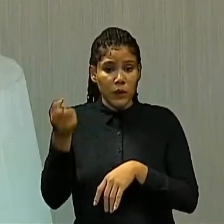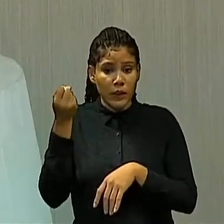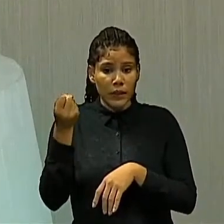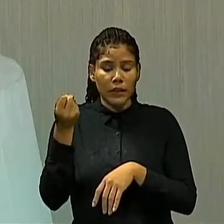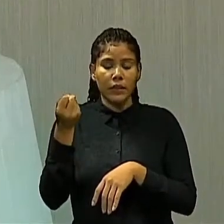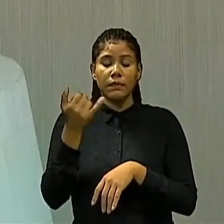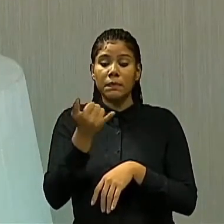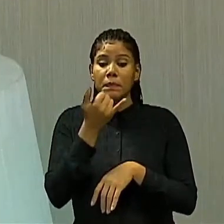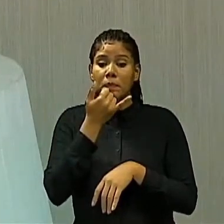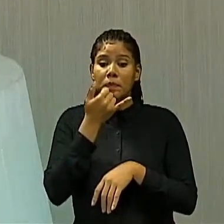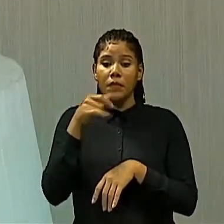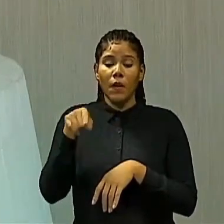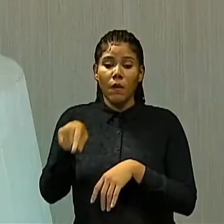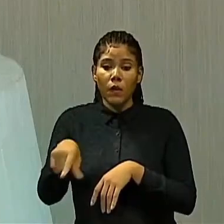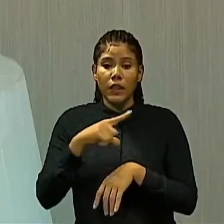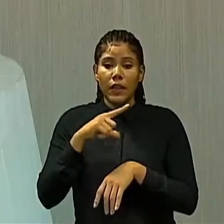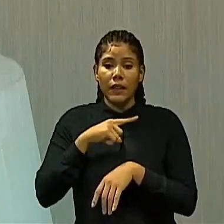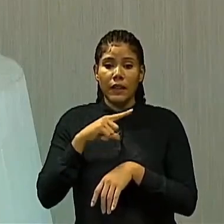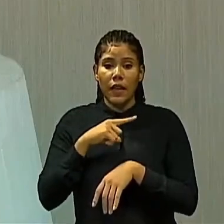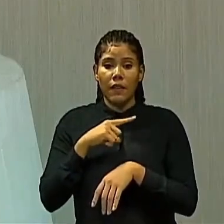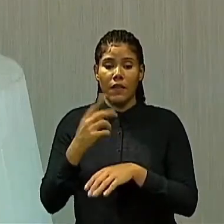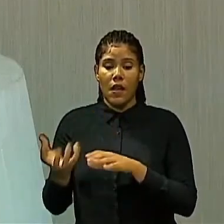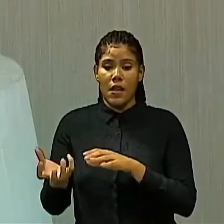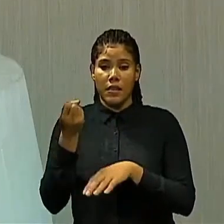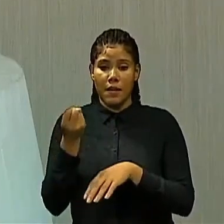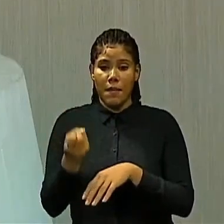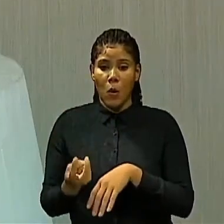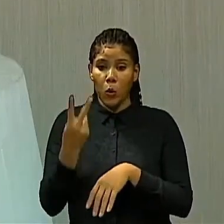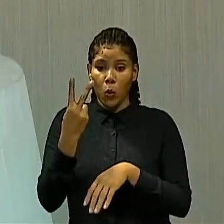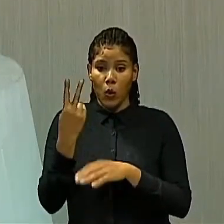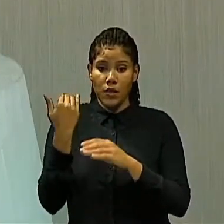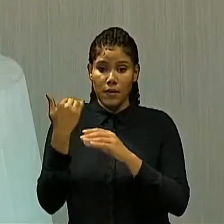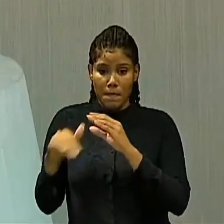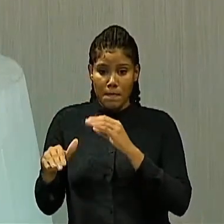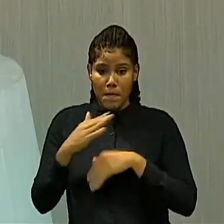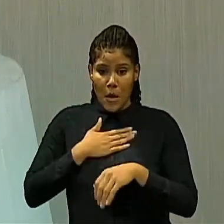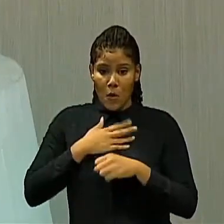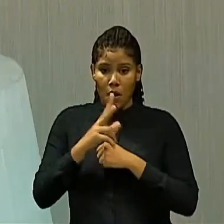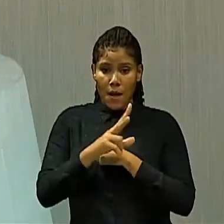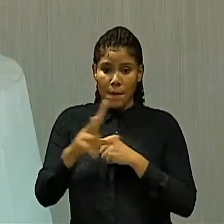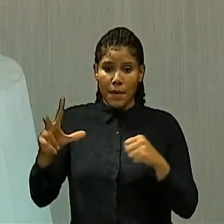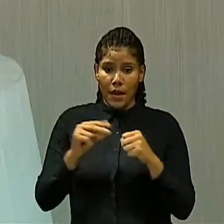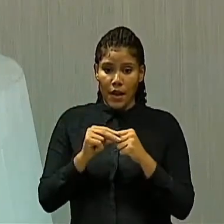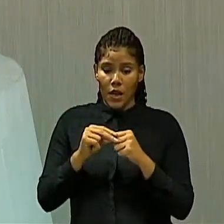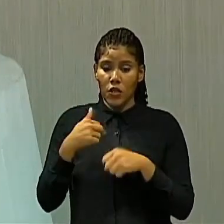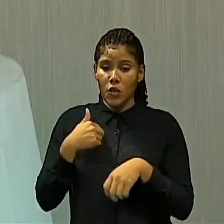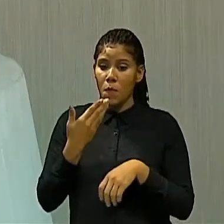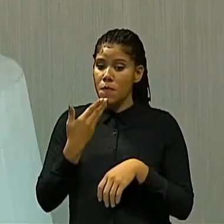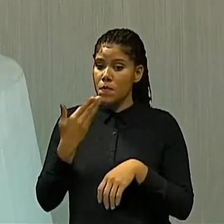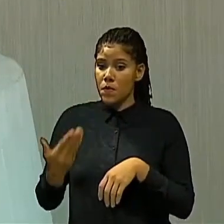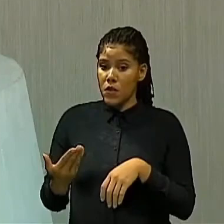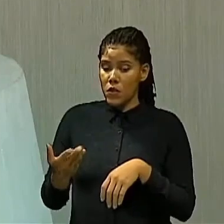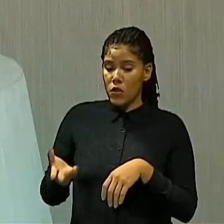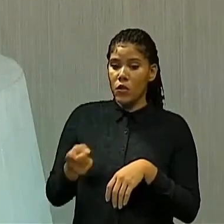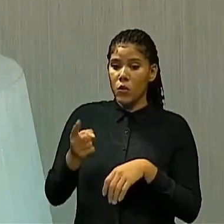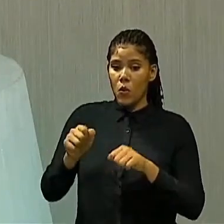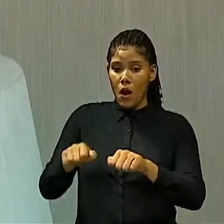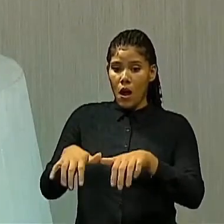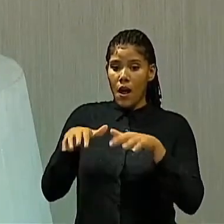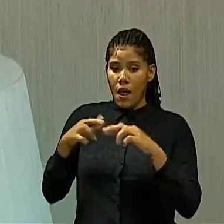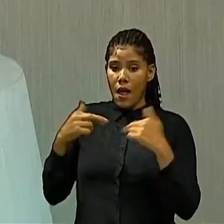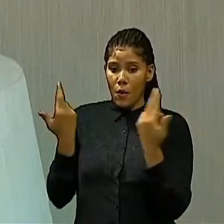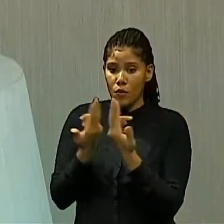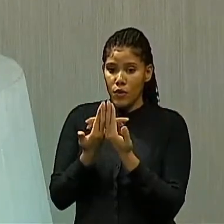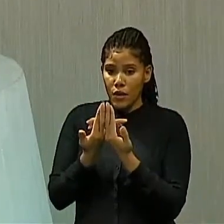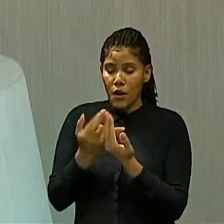semana passada dois e-mails do meu gabinete. Eu requerendo a Vossa Excelência uma audiência